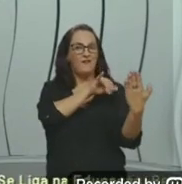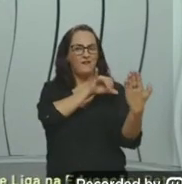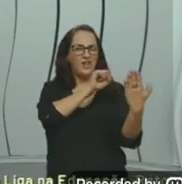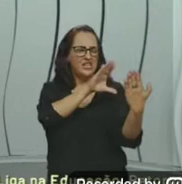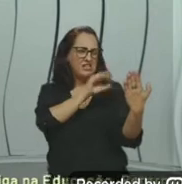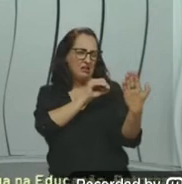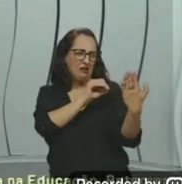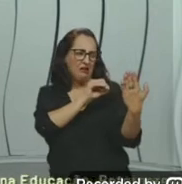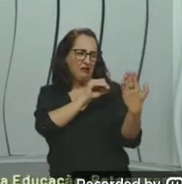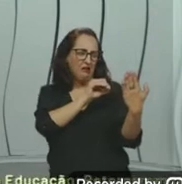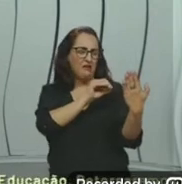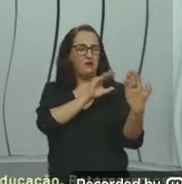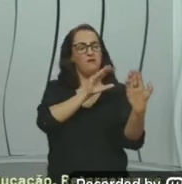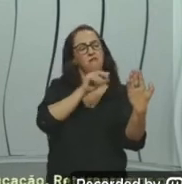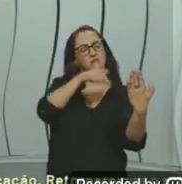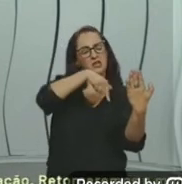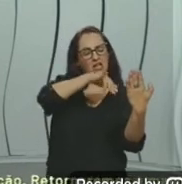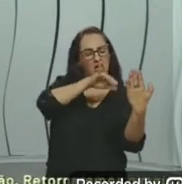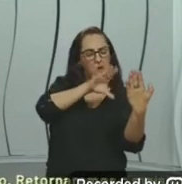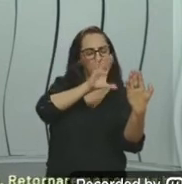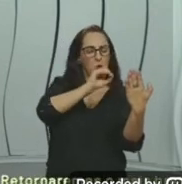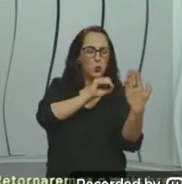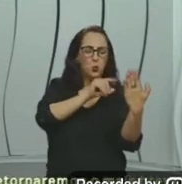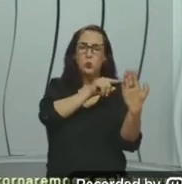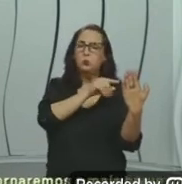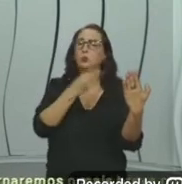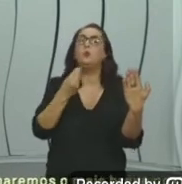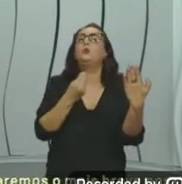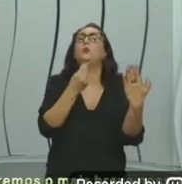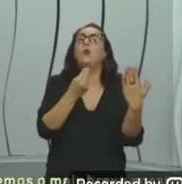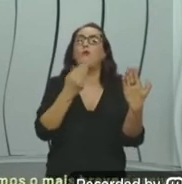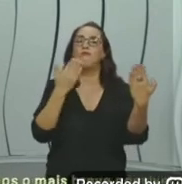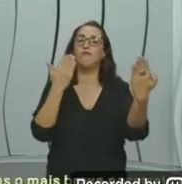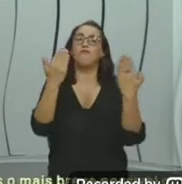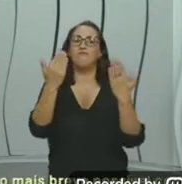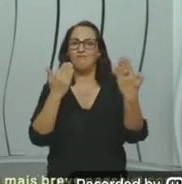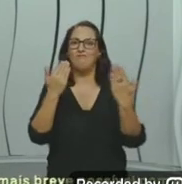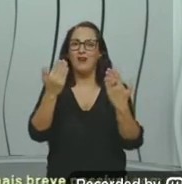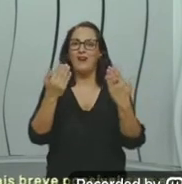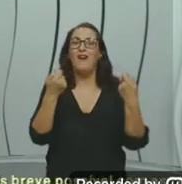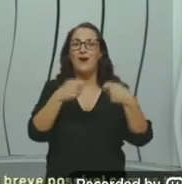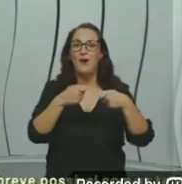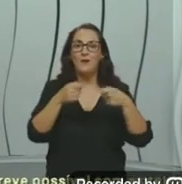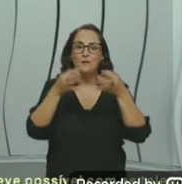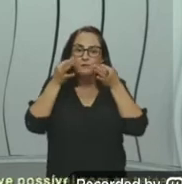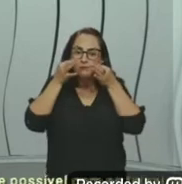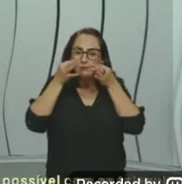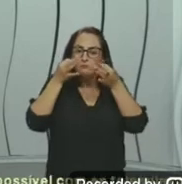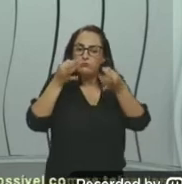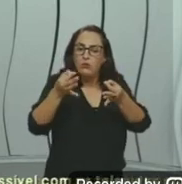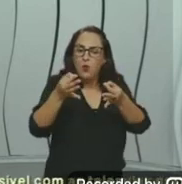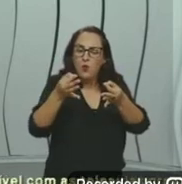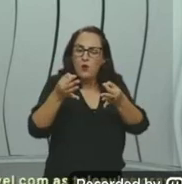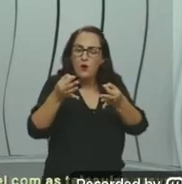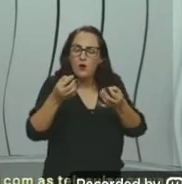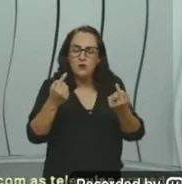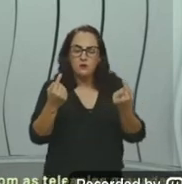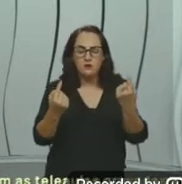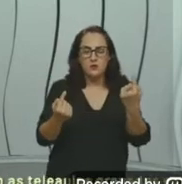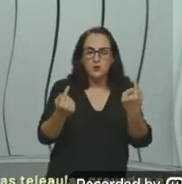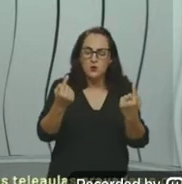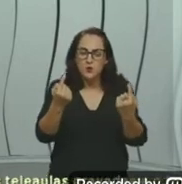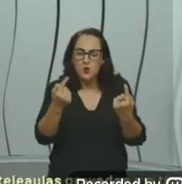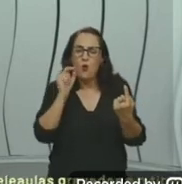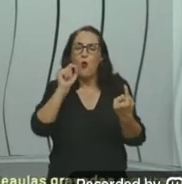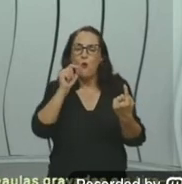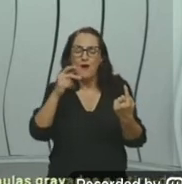necessário ficar atento aos indícios que é justamente alguns indícios, algumas evidências de que está ali acontecendo uma